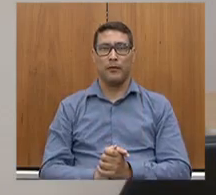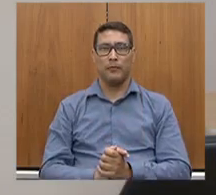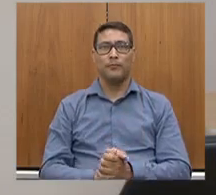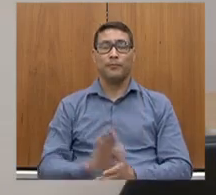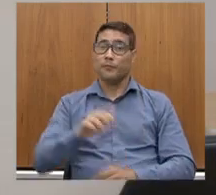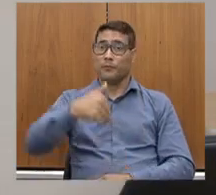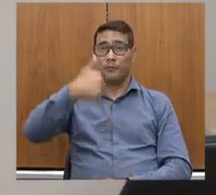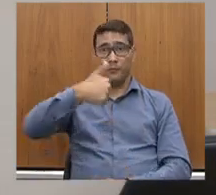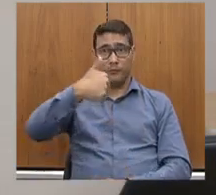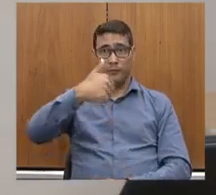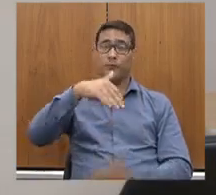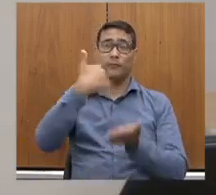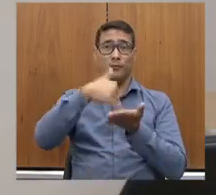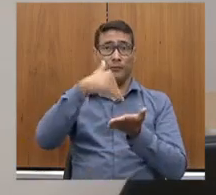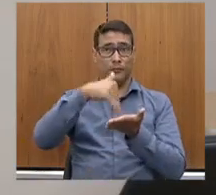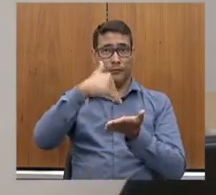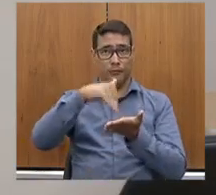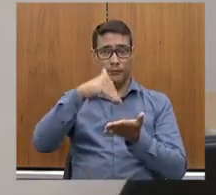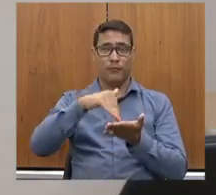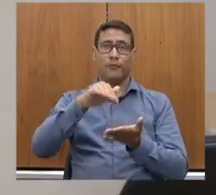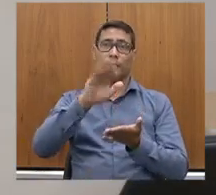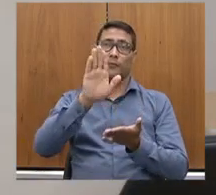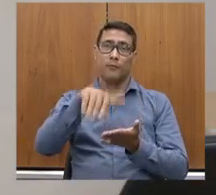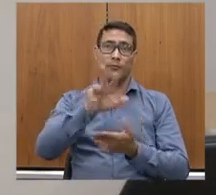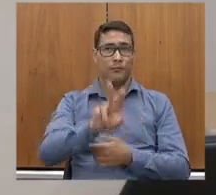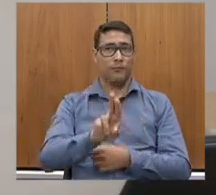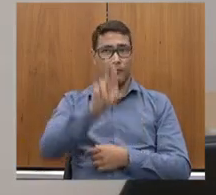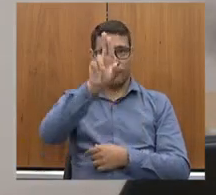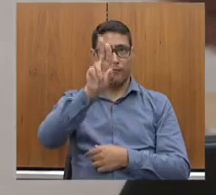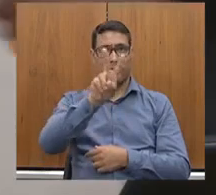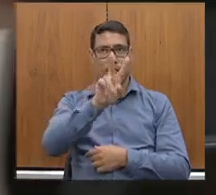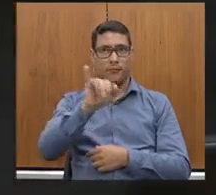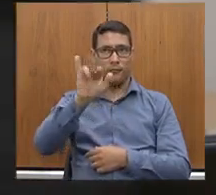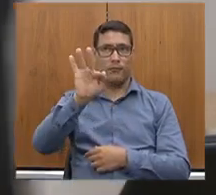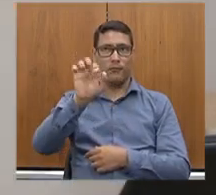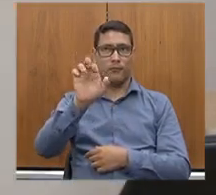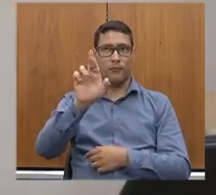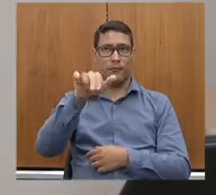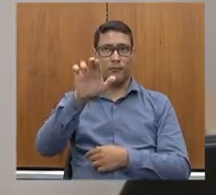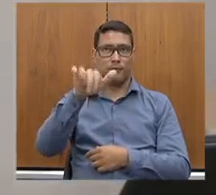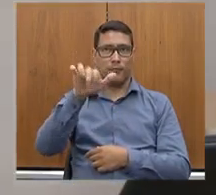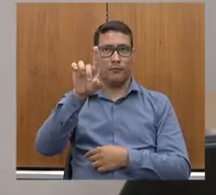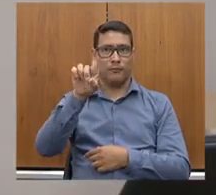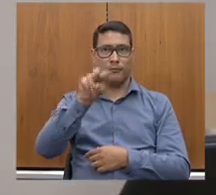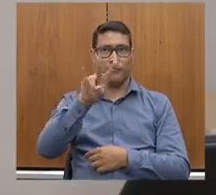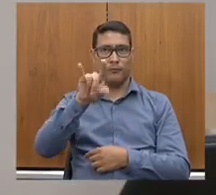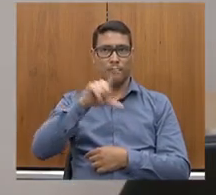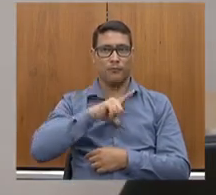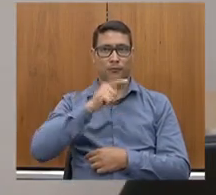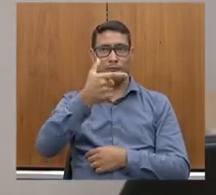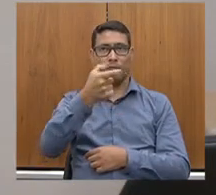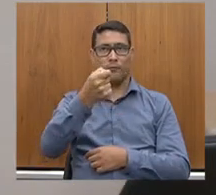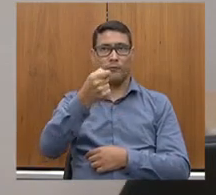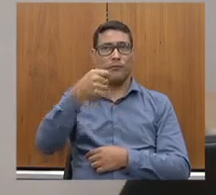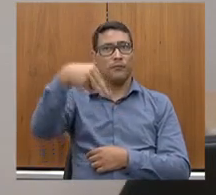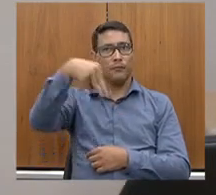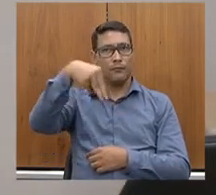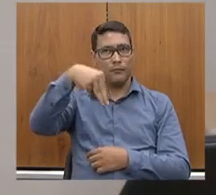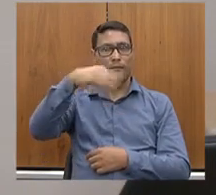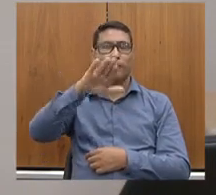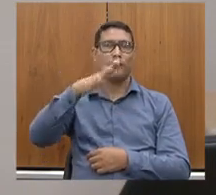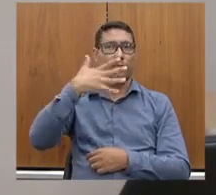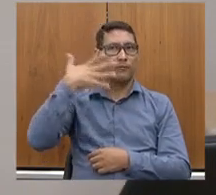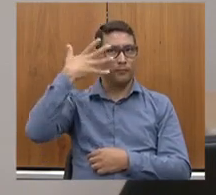Primeiro, secretário de Estado de Infraestrutura e Mobilidade, serentido o senhor Fernando Marcato, explorado de até 20 minutos para a sua